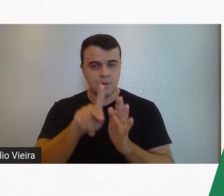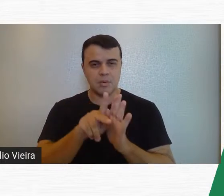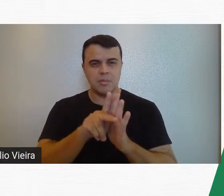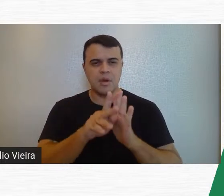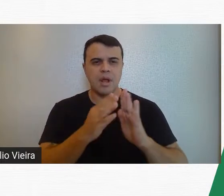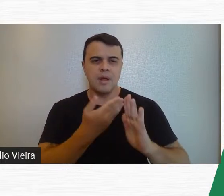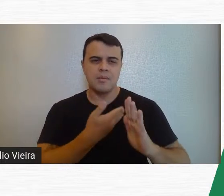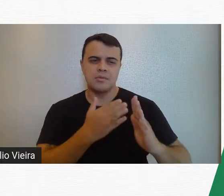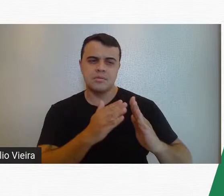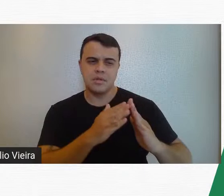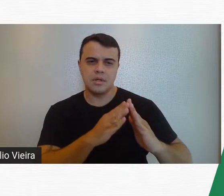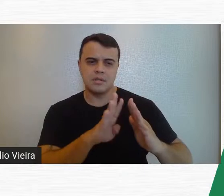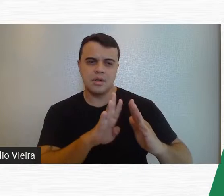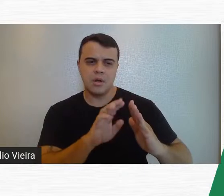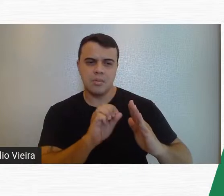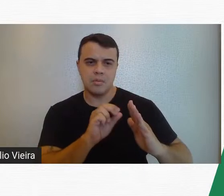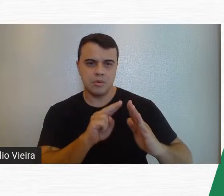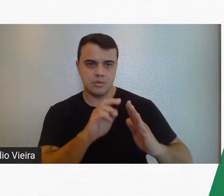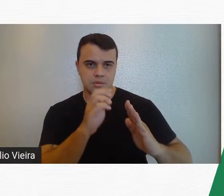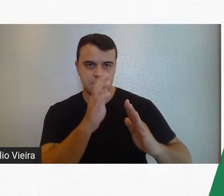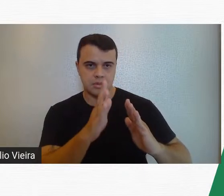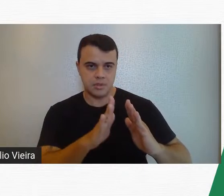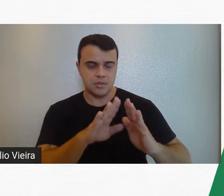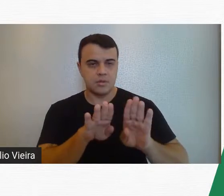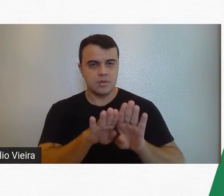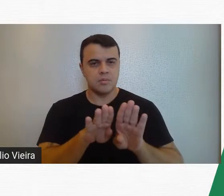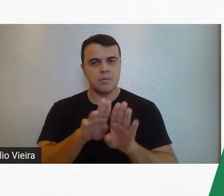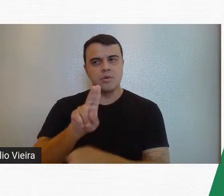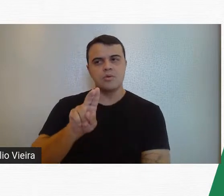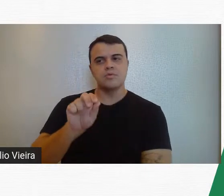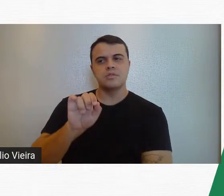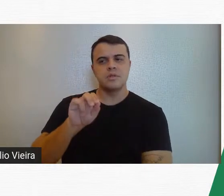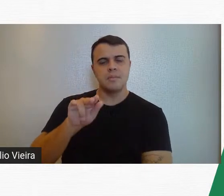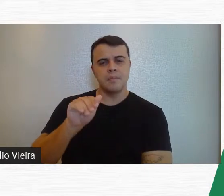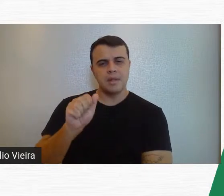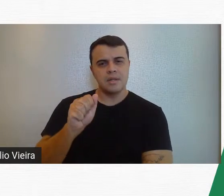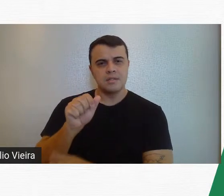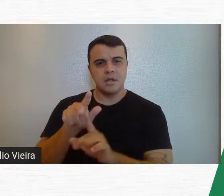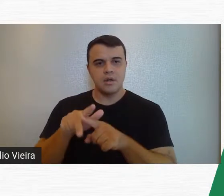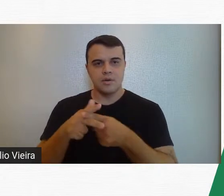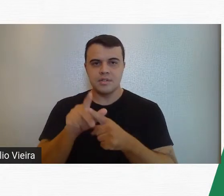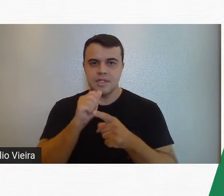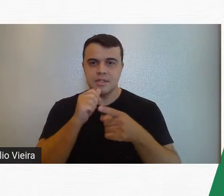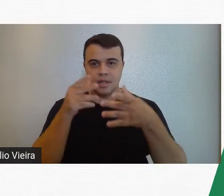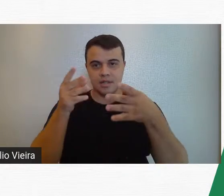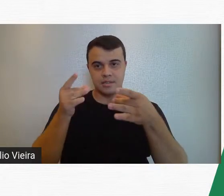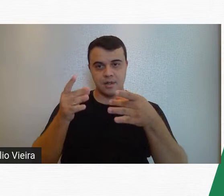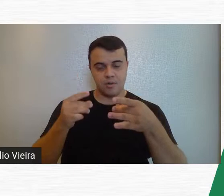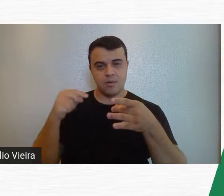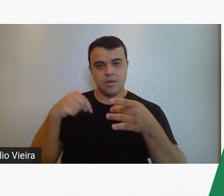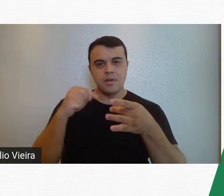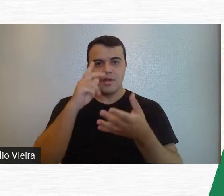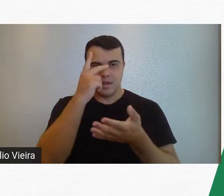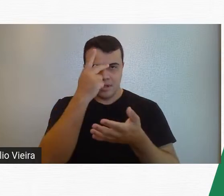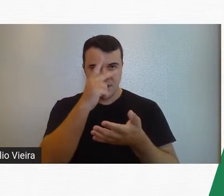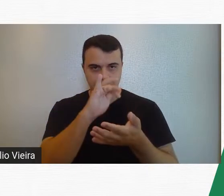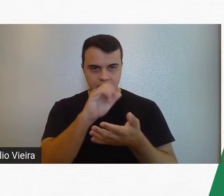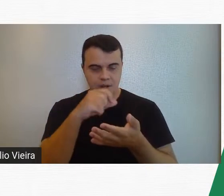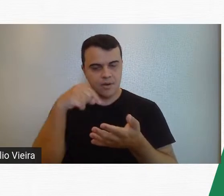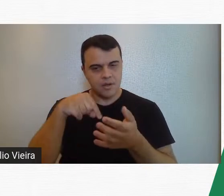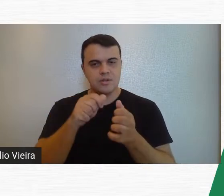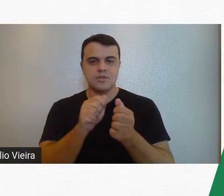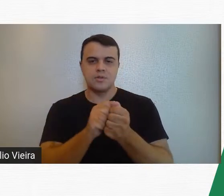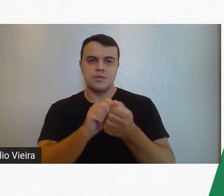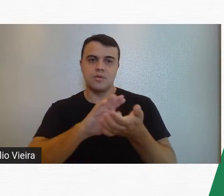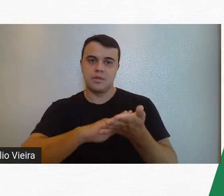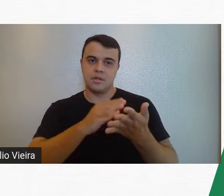da Casa, da Brose do Brasil e do Instituto Uzi Minas. Apenas uma correção, eu não fiz a audiodescrição do Hélio Vieira, que está aqui com a